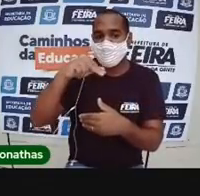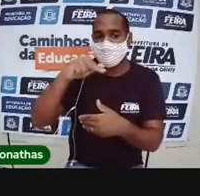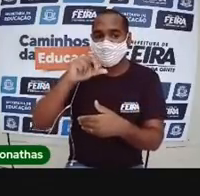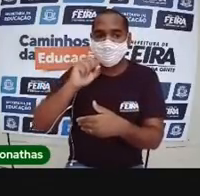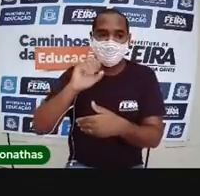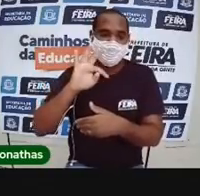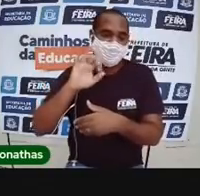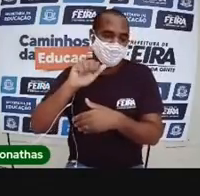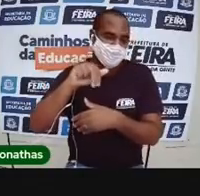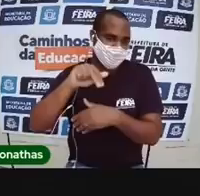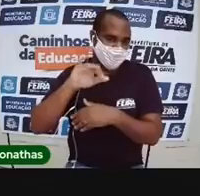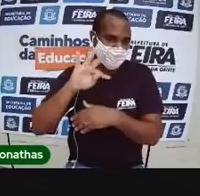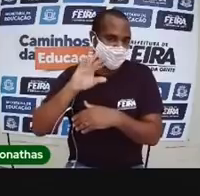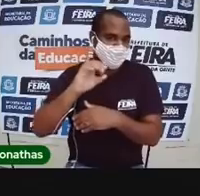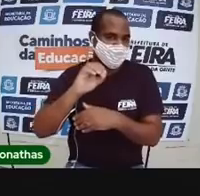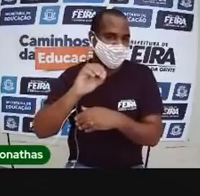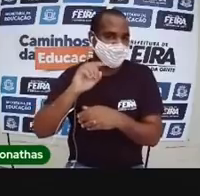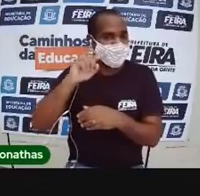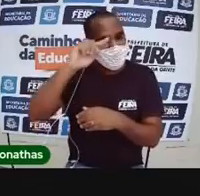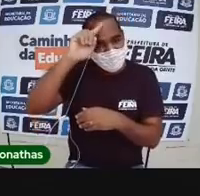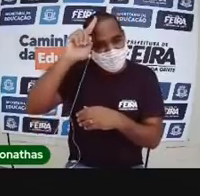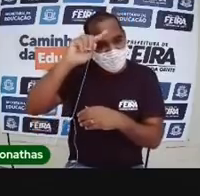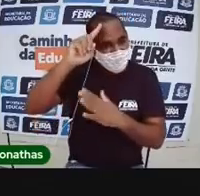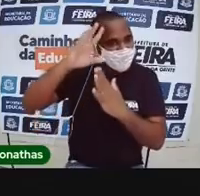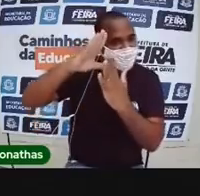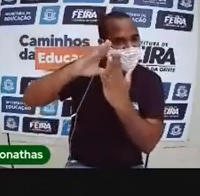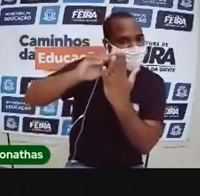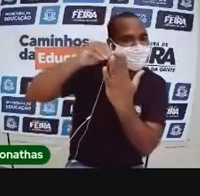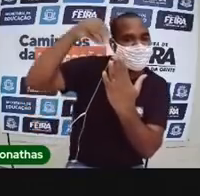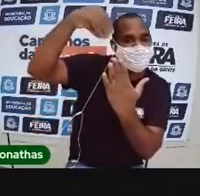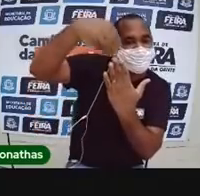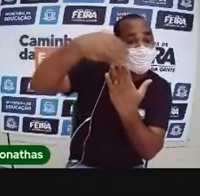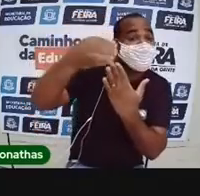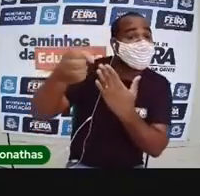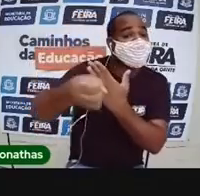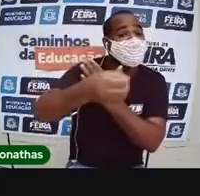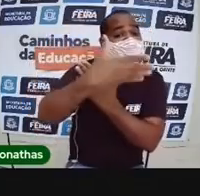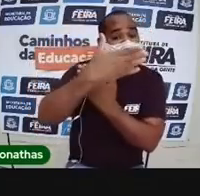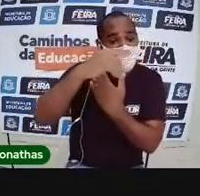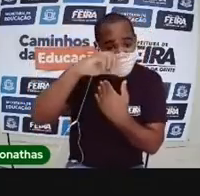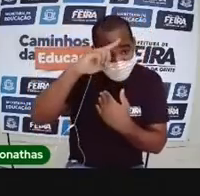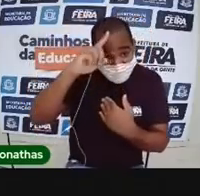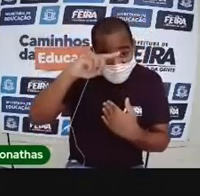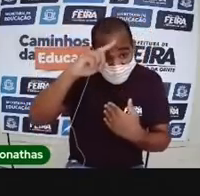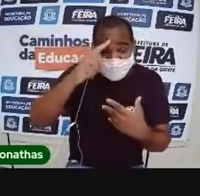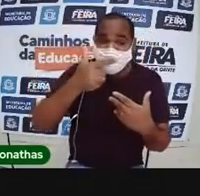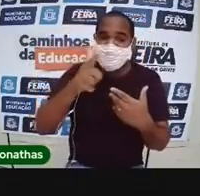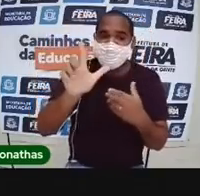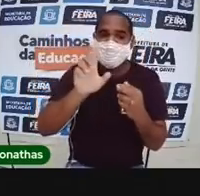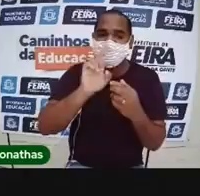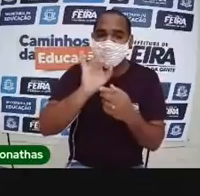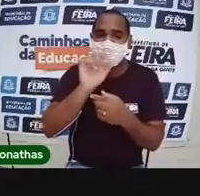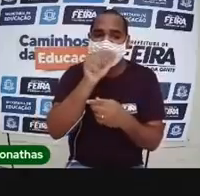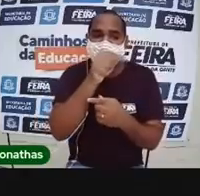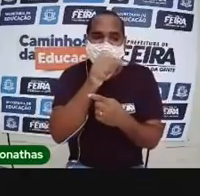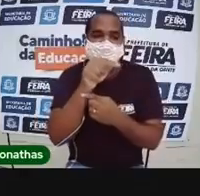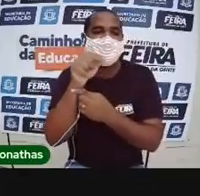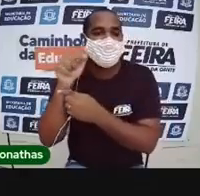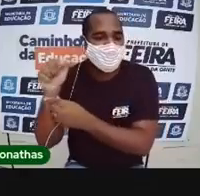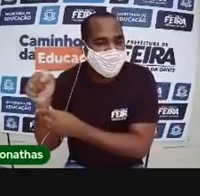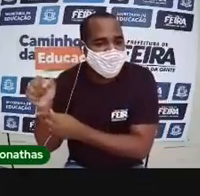Constantino inventou esse tipo de calendário. Esse calendário, com os dias da semana,